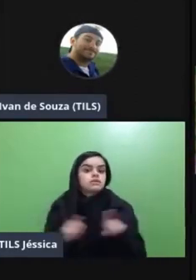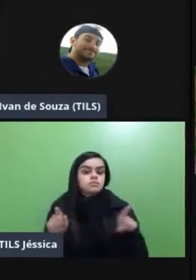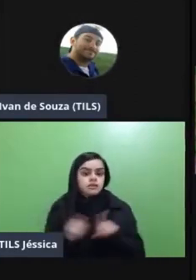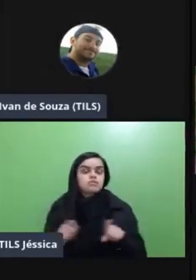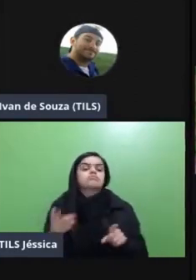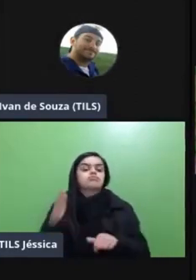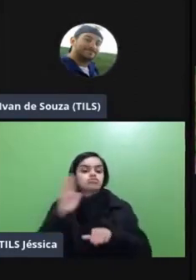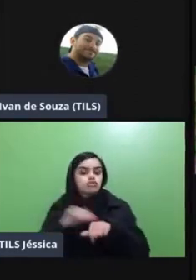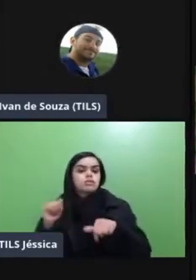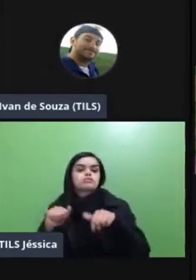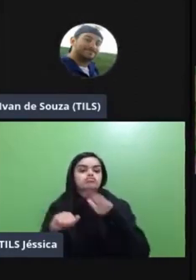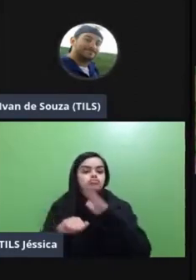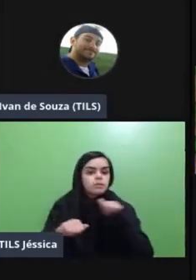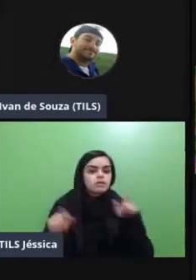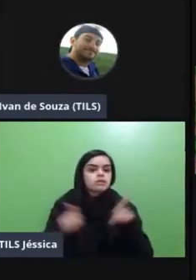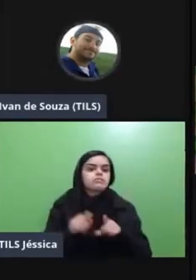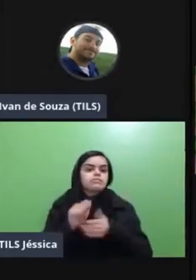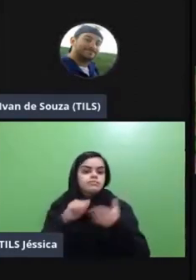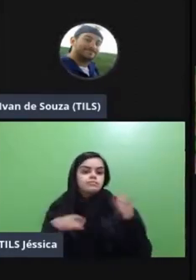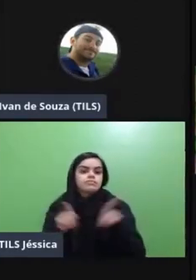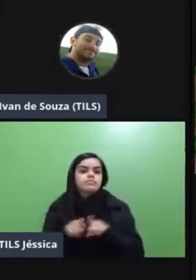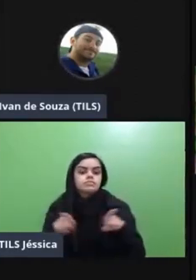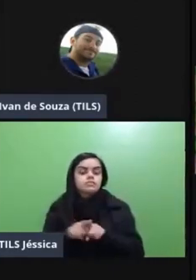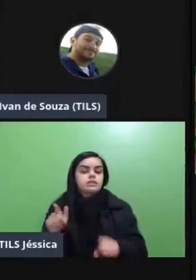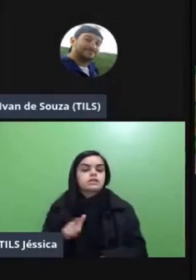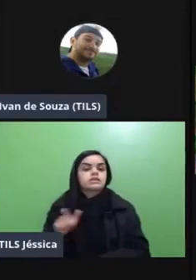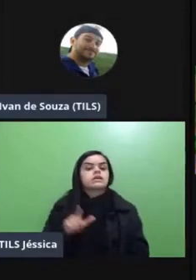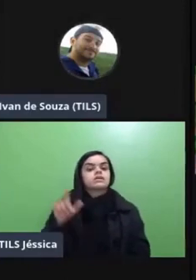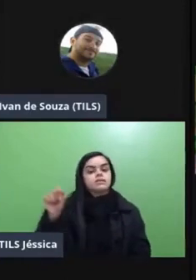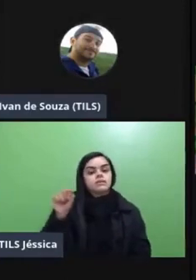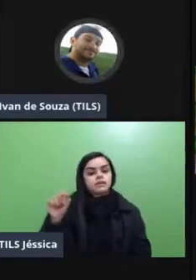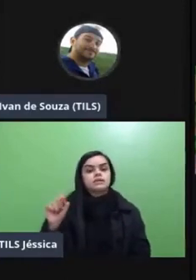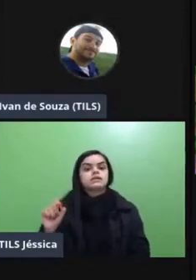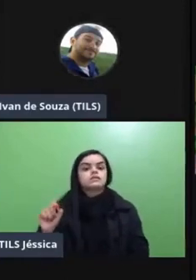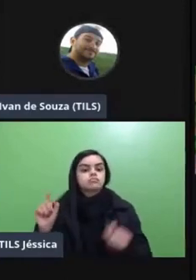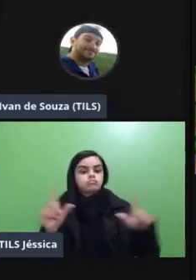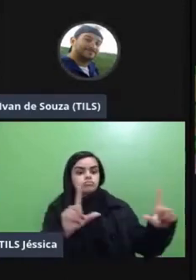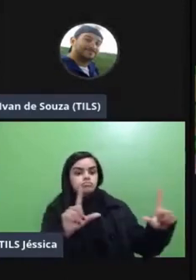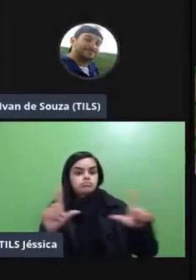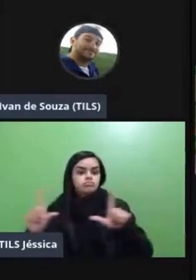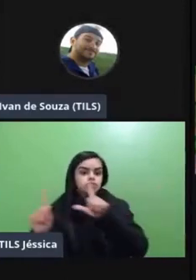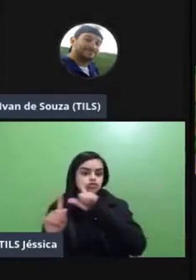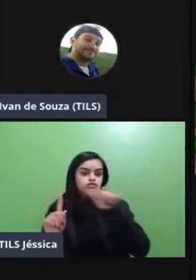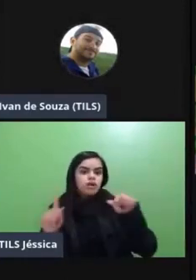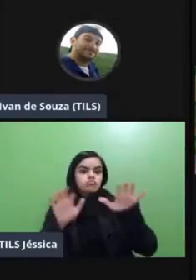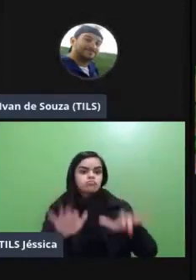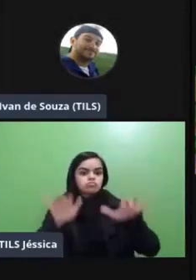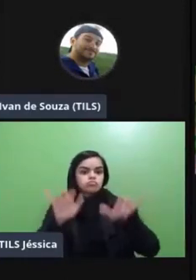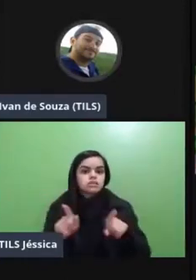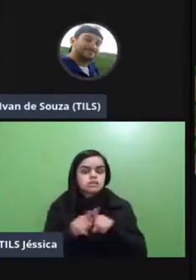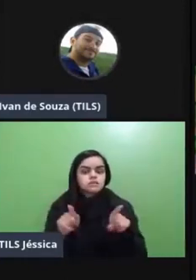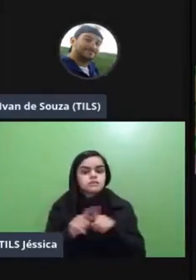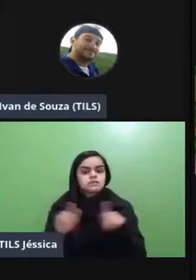e vou chamando os grupos em pequenas atividades e aí eu tenho também a opção de ter os monitores digitais dentro desse ambiente né os monitores